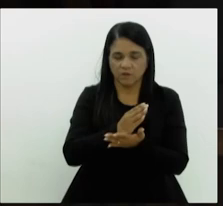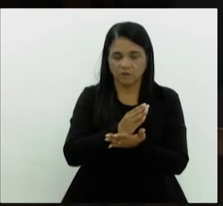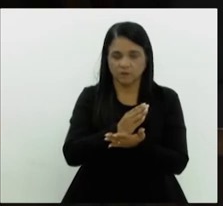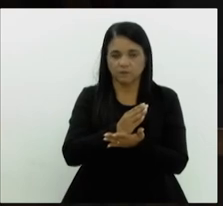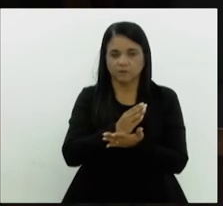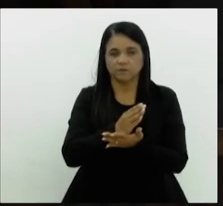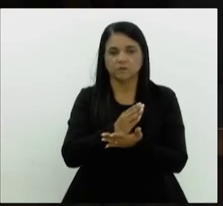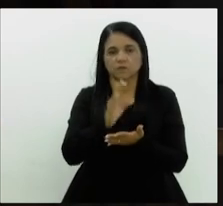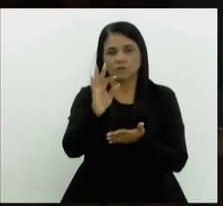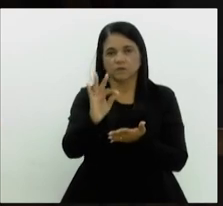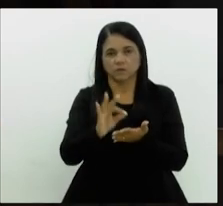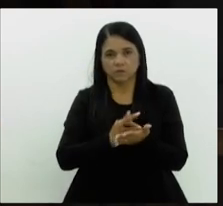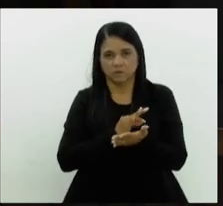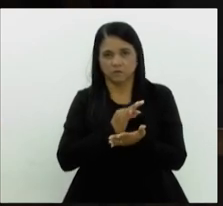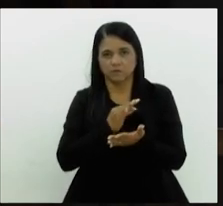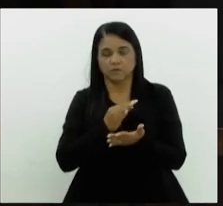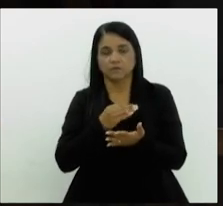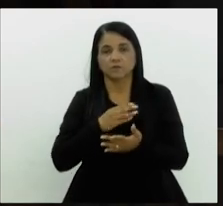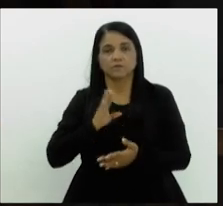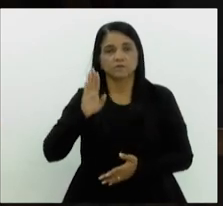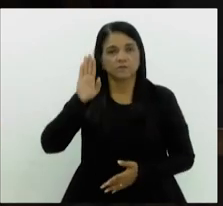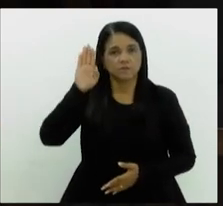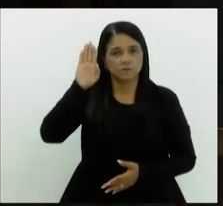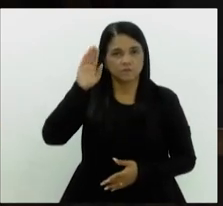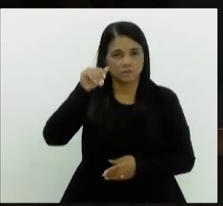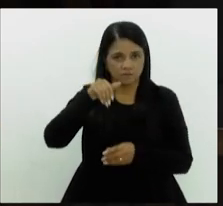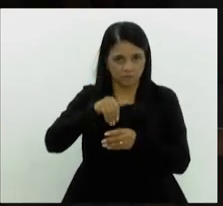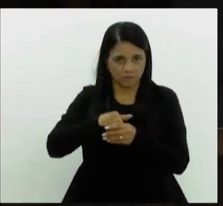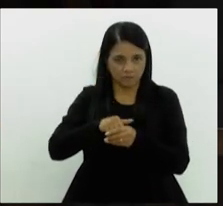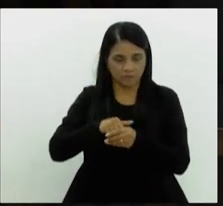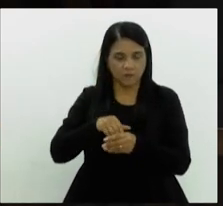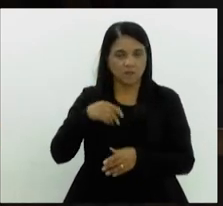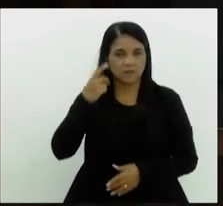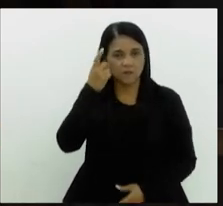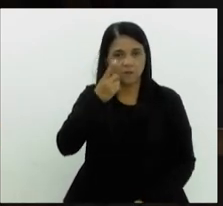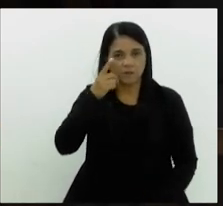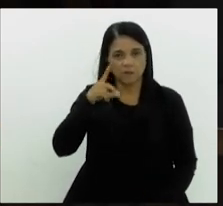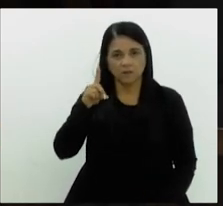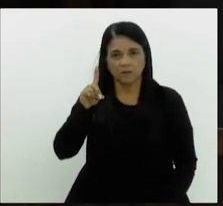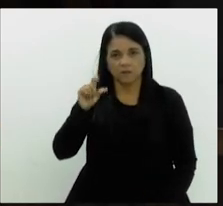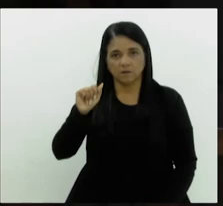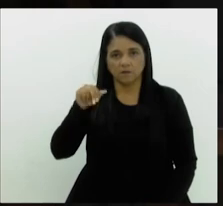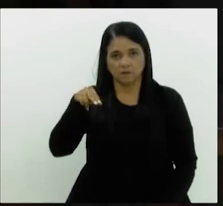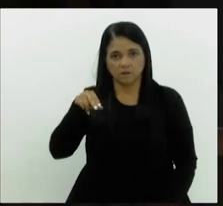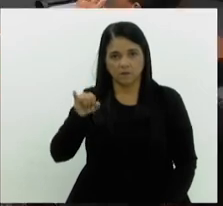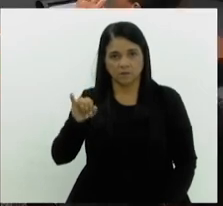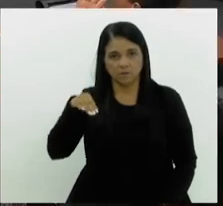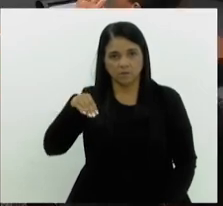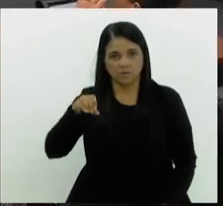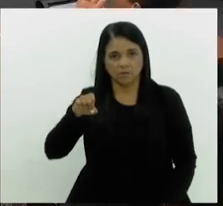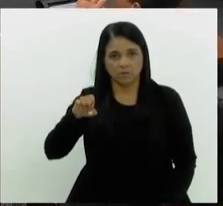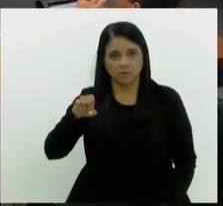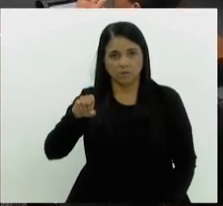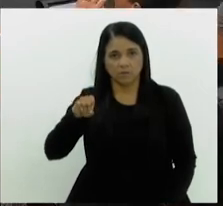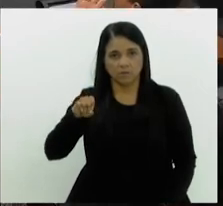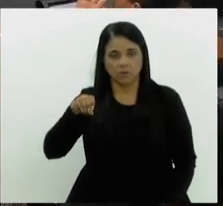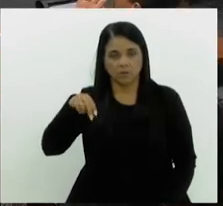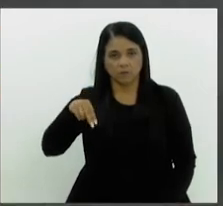aprovado, vai ao autógrafo. Para declarar, presidente. declaração, nossa nobre deputada Dani Monteiro. Obrigada, presidente.